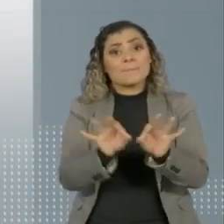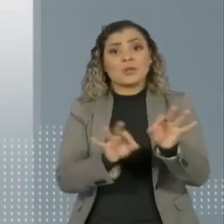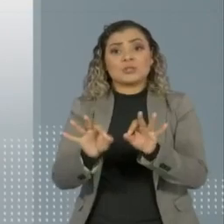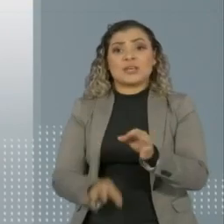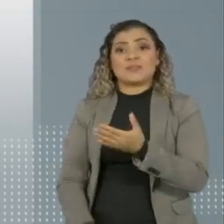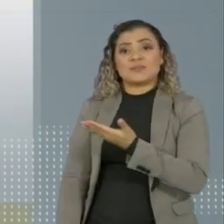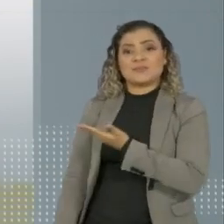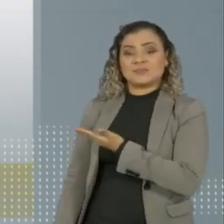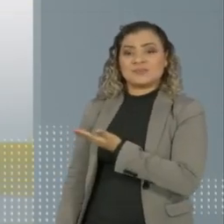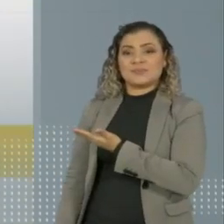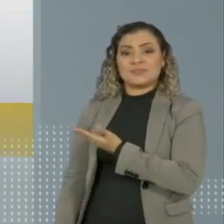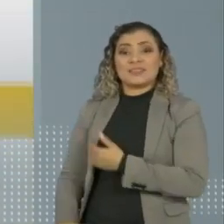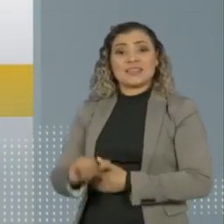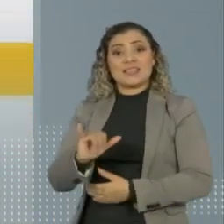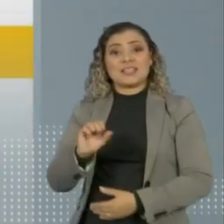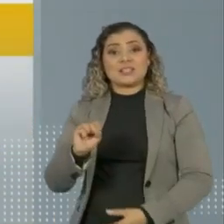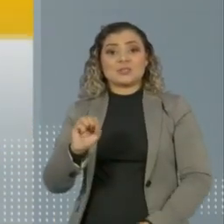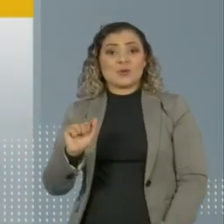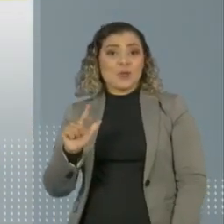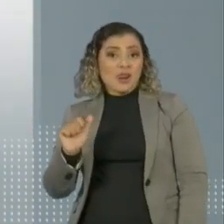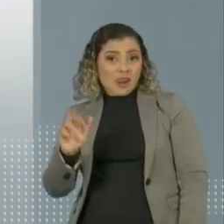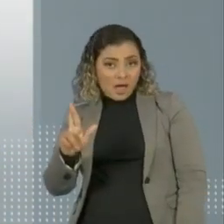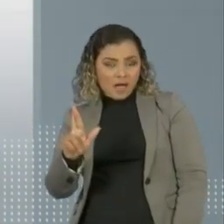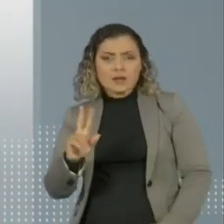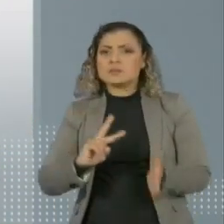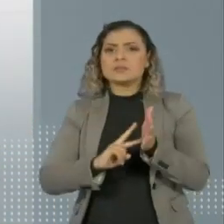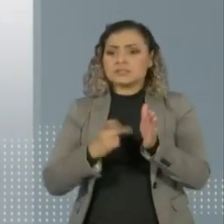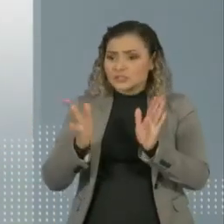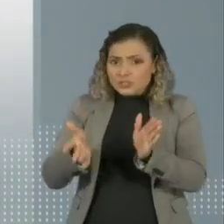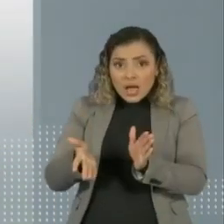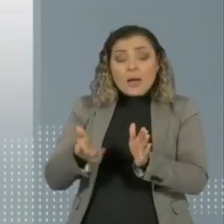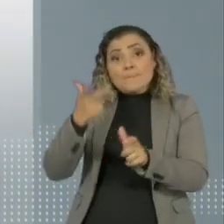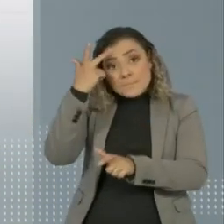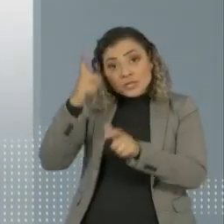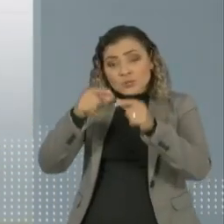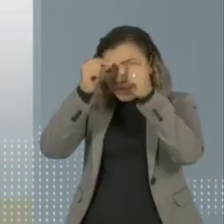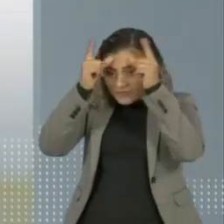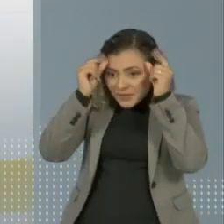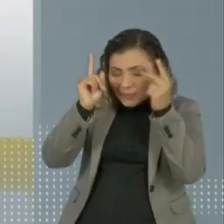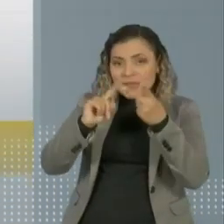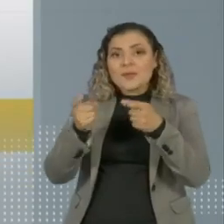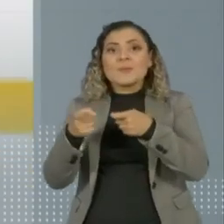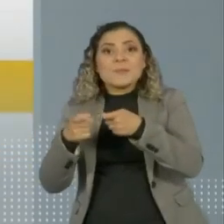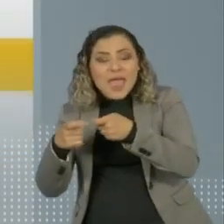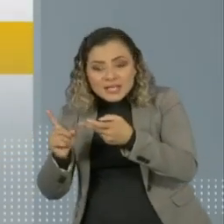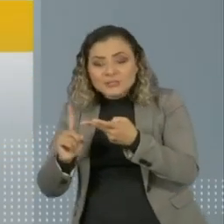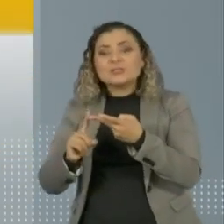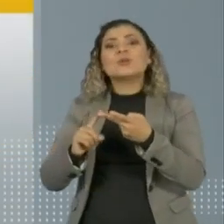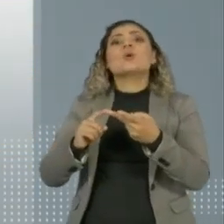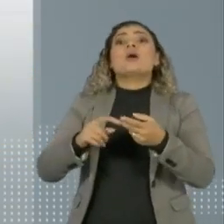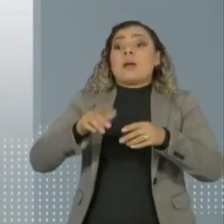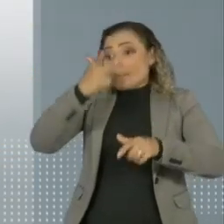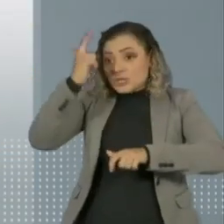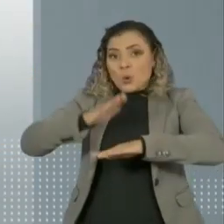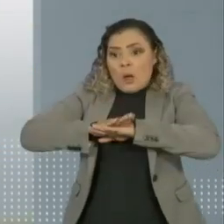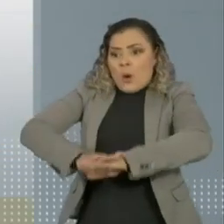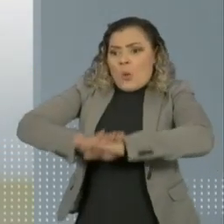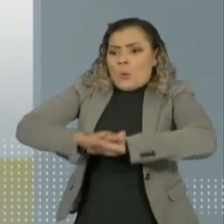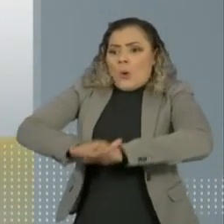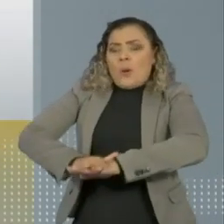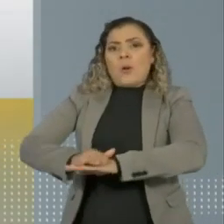.com.br. Já vivem nas moradias temporárias, enfermeiros, médicos, socorristas,